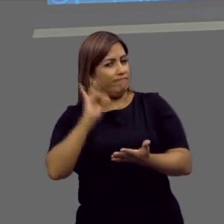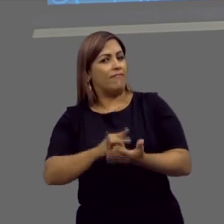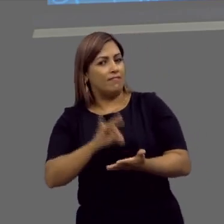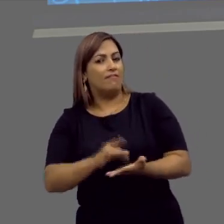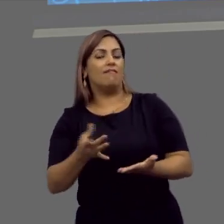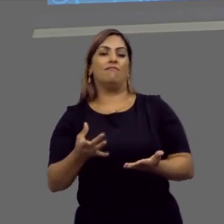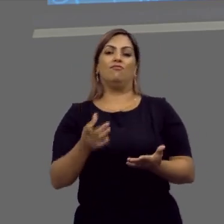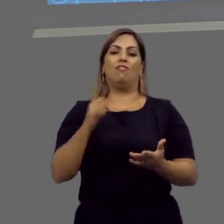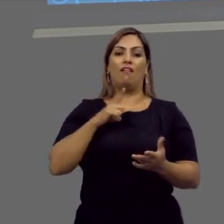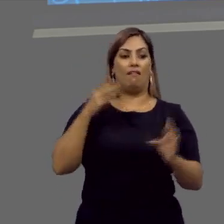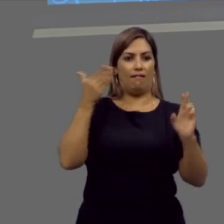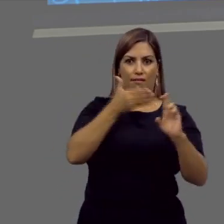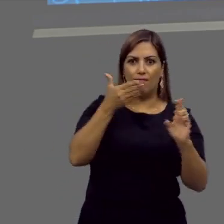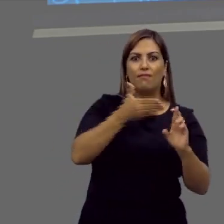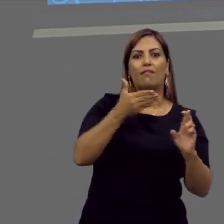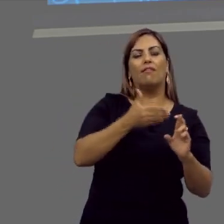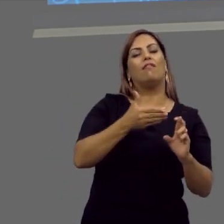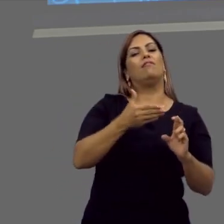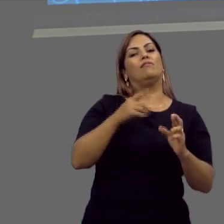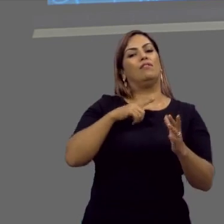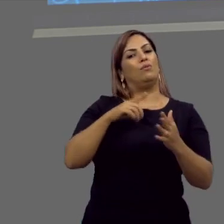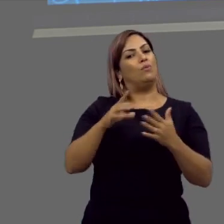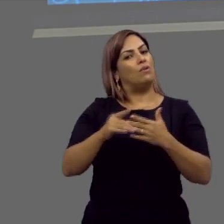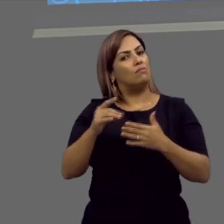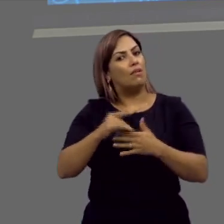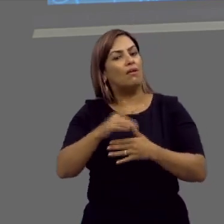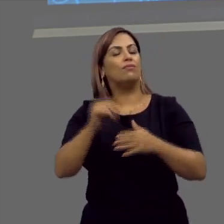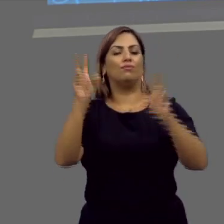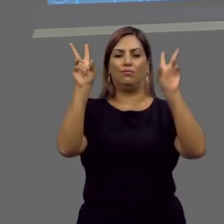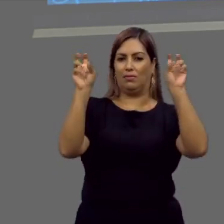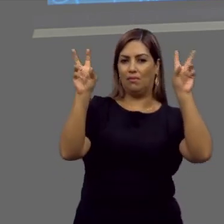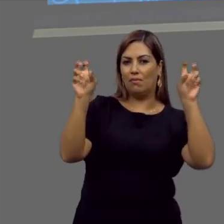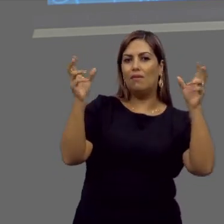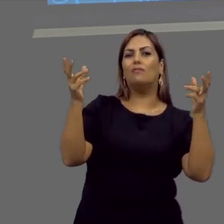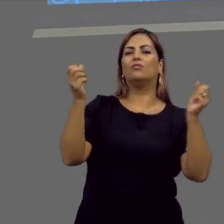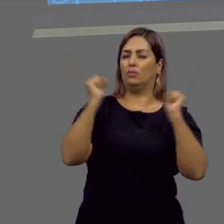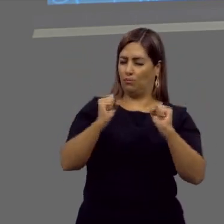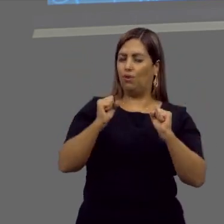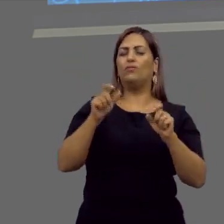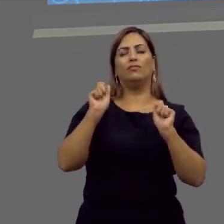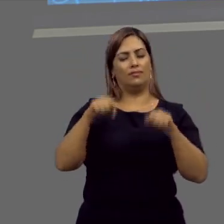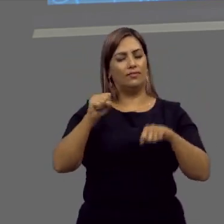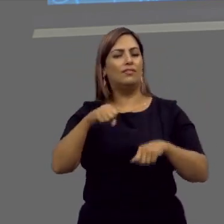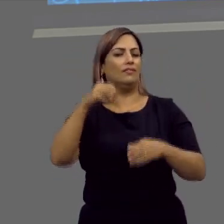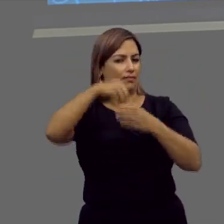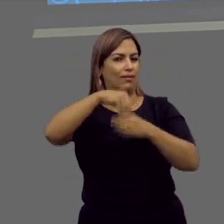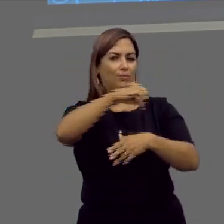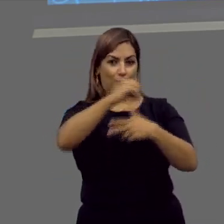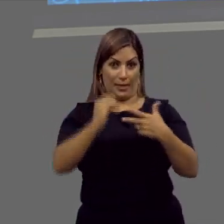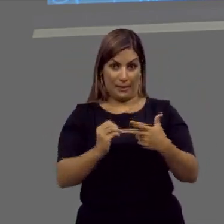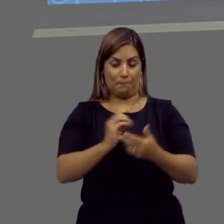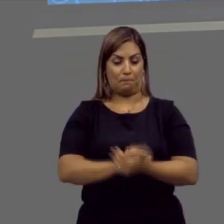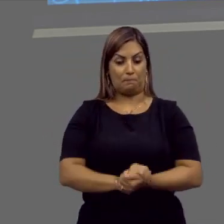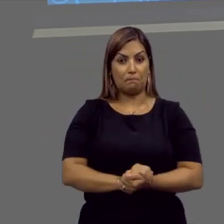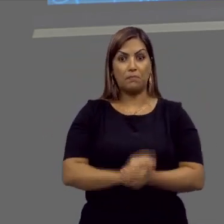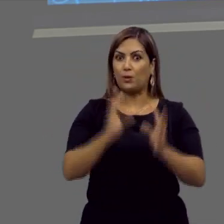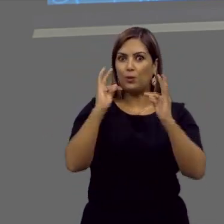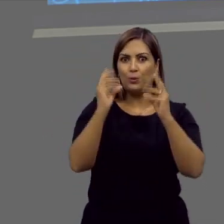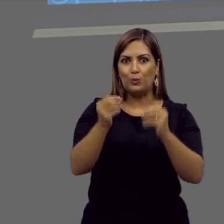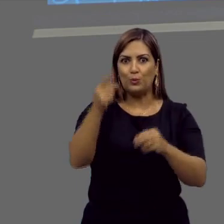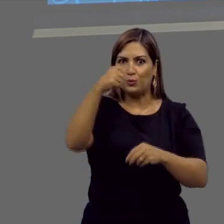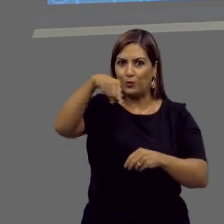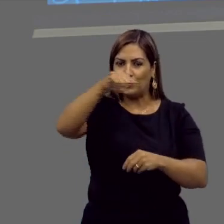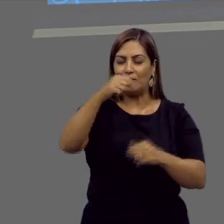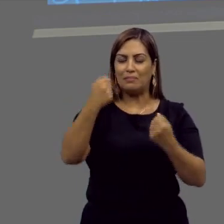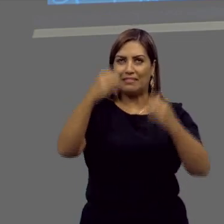com certeza, é referência no aspecto temático e pode sim ser cobrado. Tudo isso aí tem que